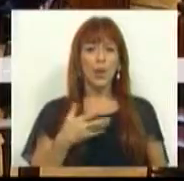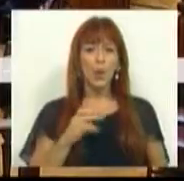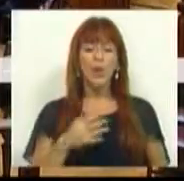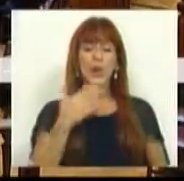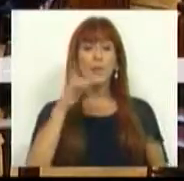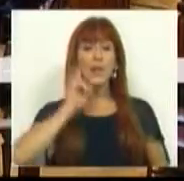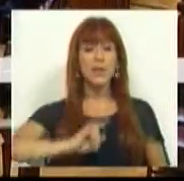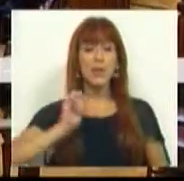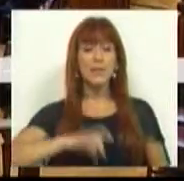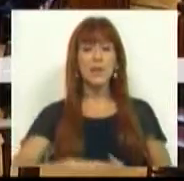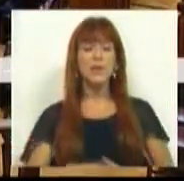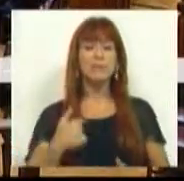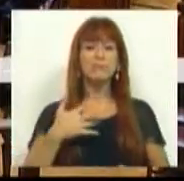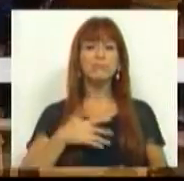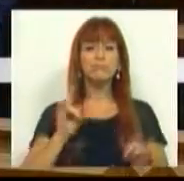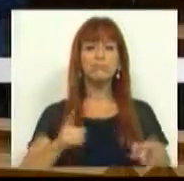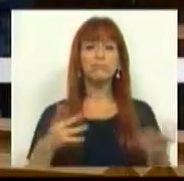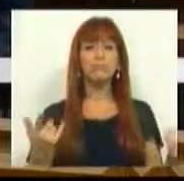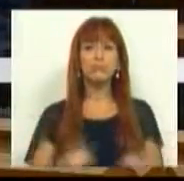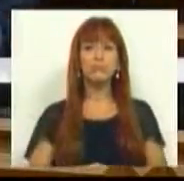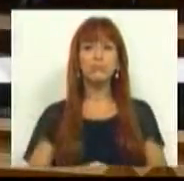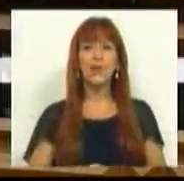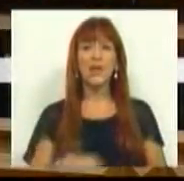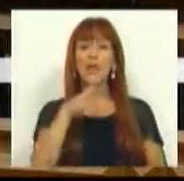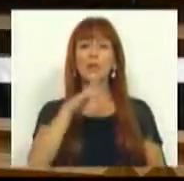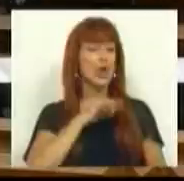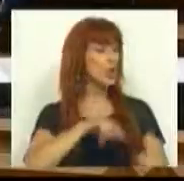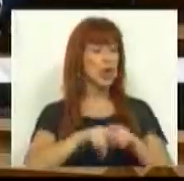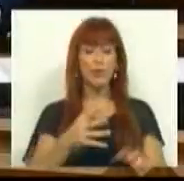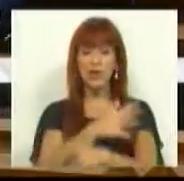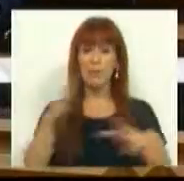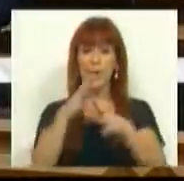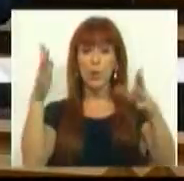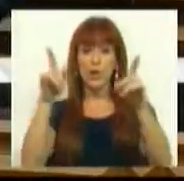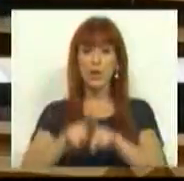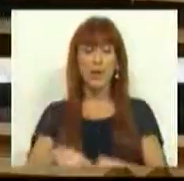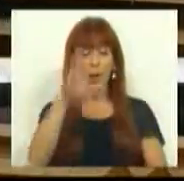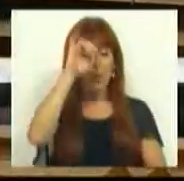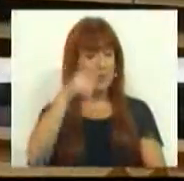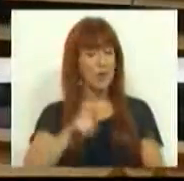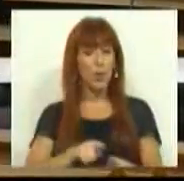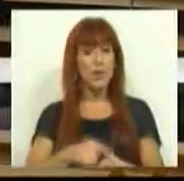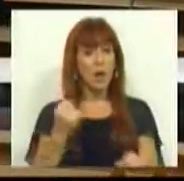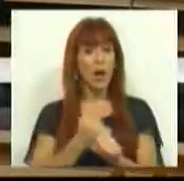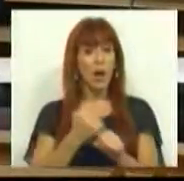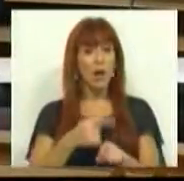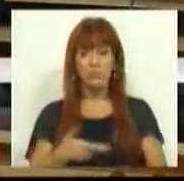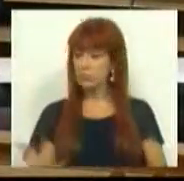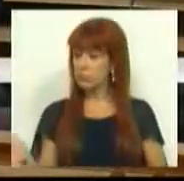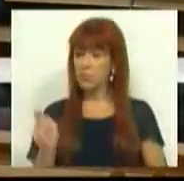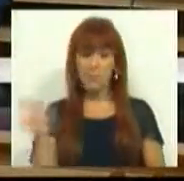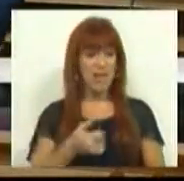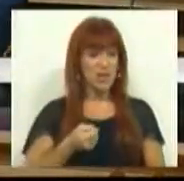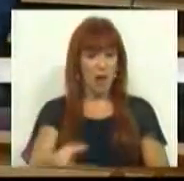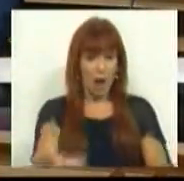Muito obrigado, Sra. Presidente. Eu gostaria de começar por afirmar aos deputados da maioria que este Governo está em funções há 18